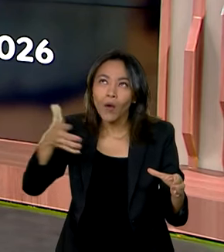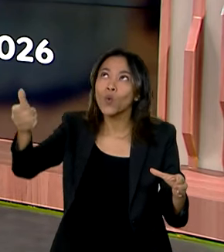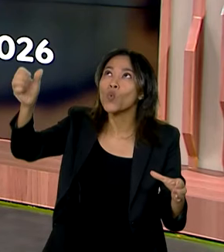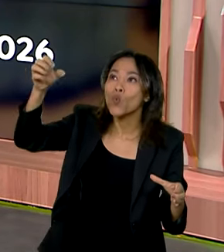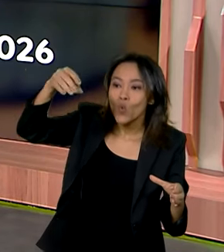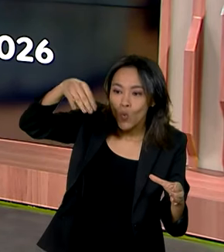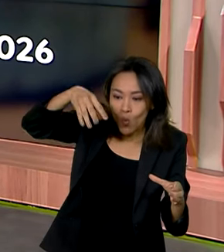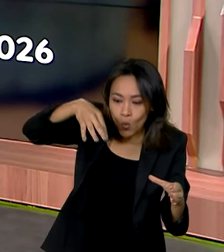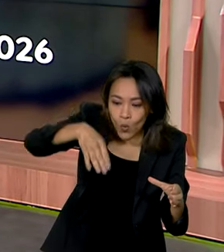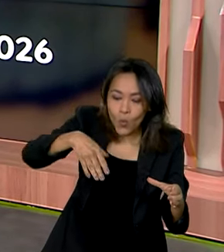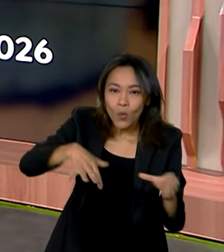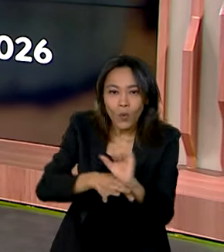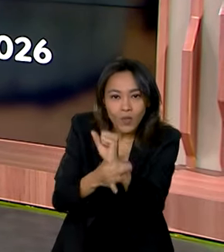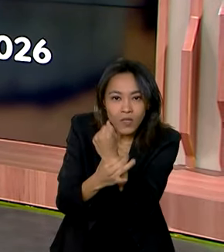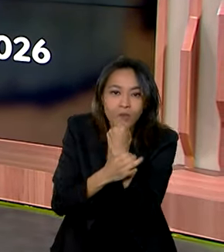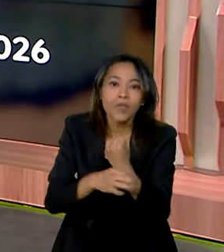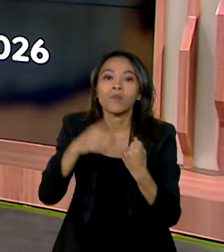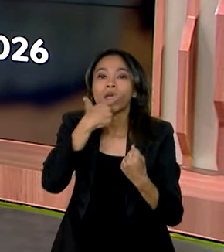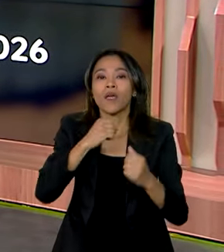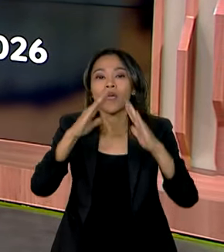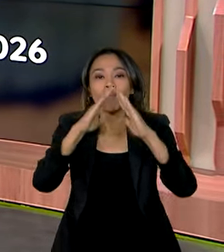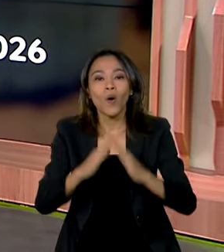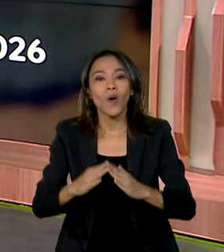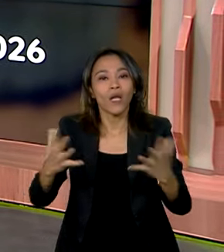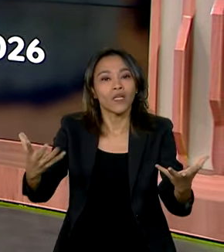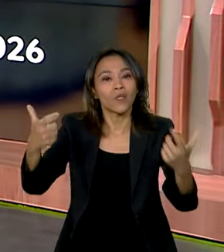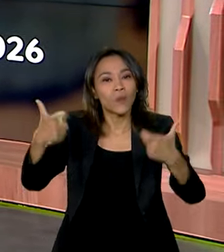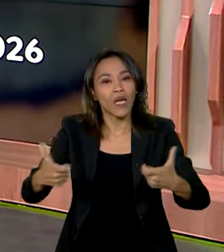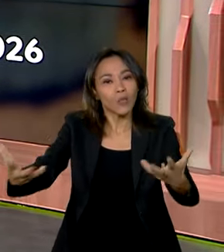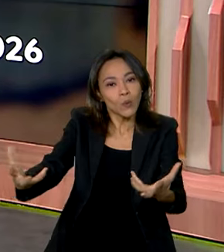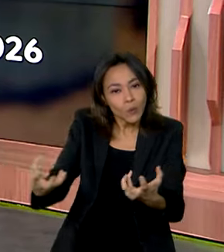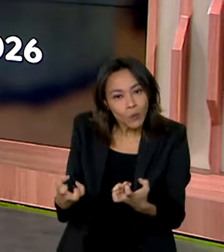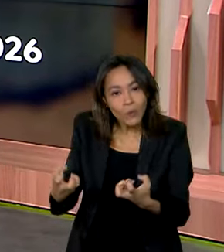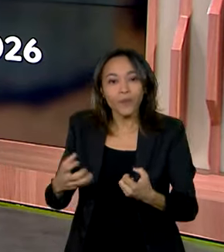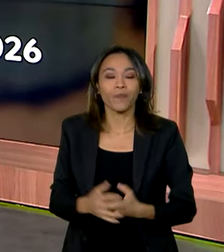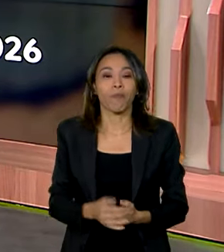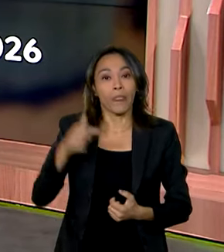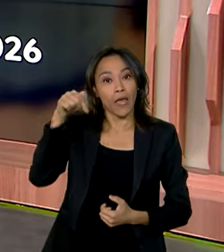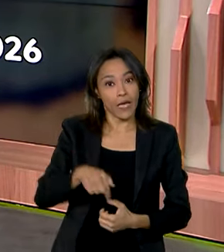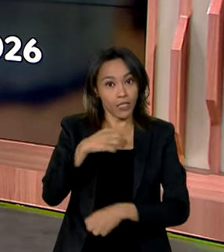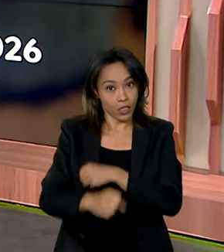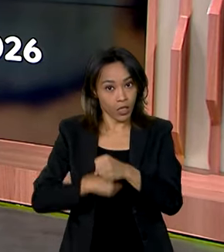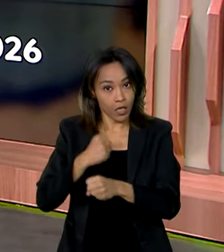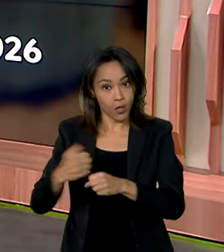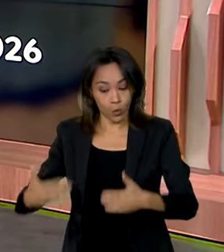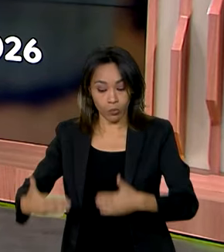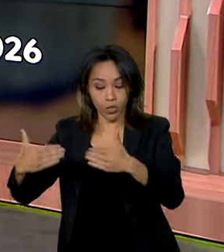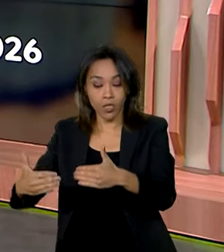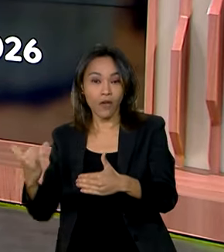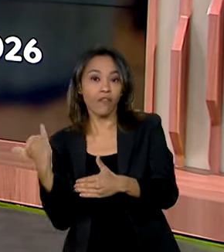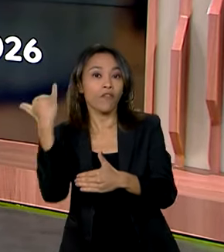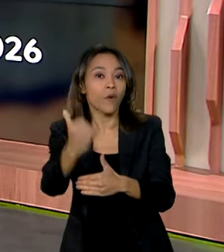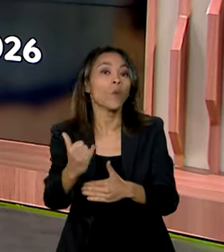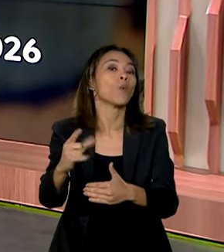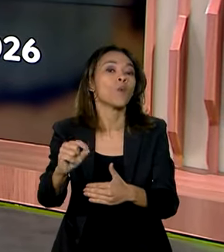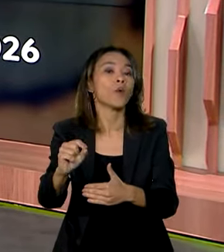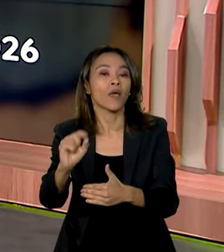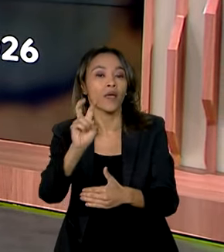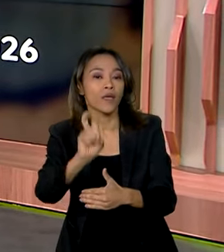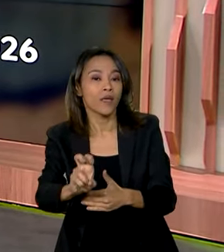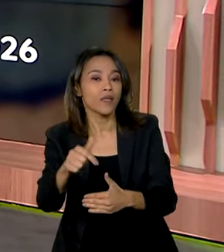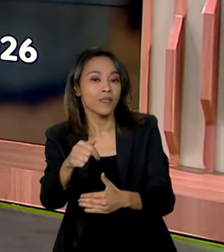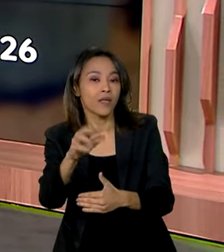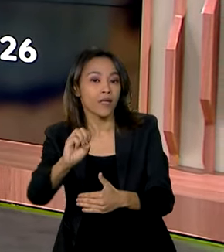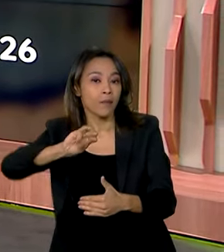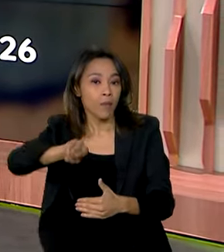populações do semiárido. Segundo o Ministério do Desenvolvimento Social, este ano serão investidos 570 milhões